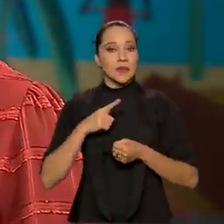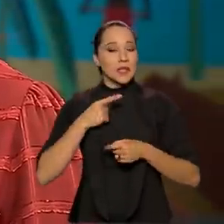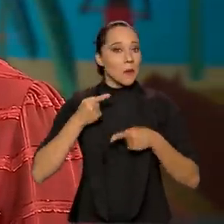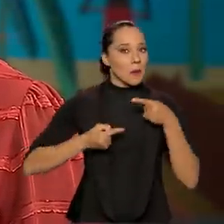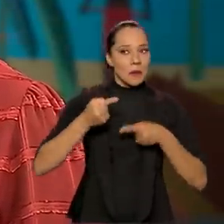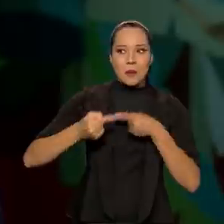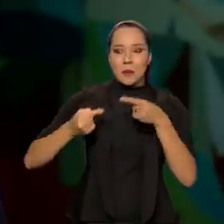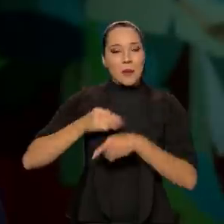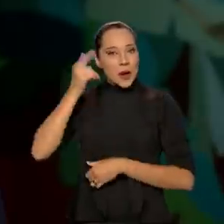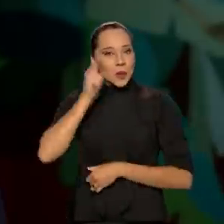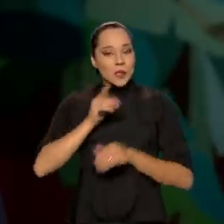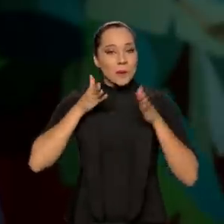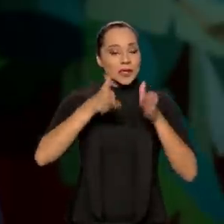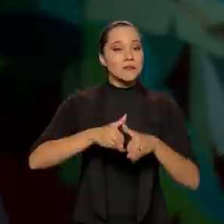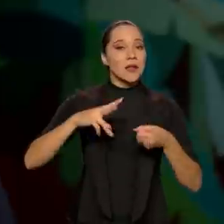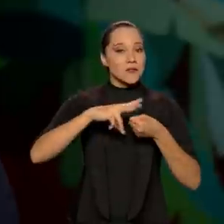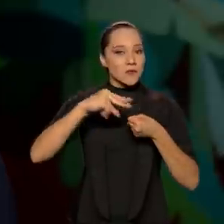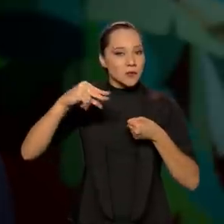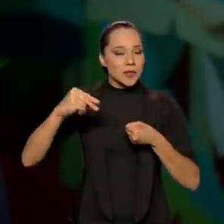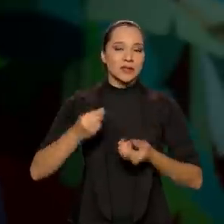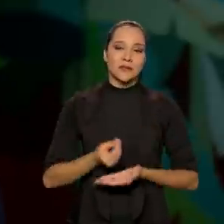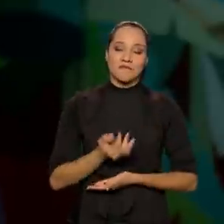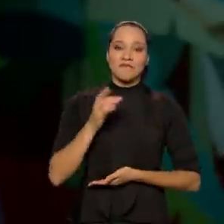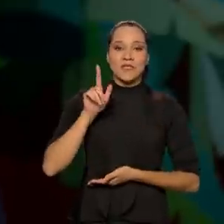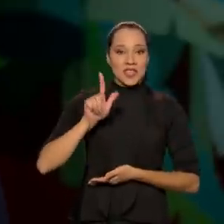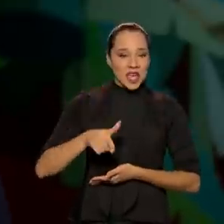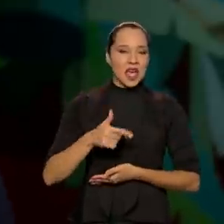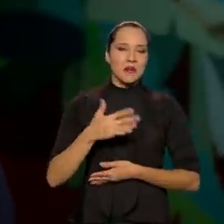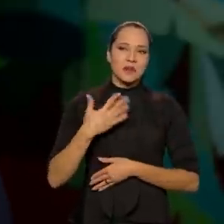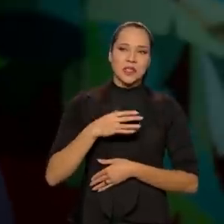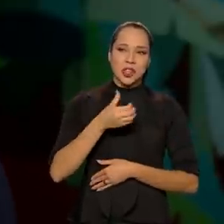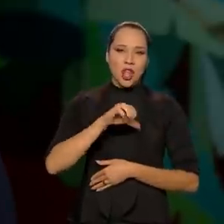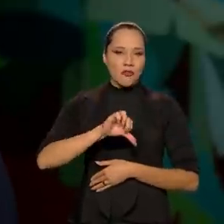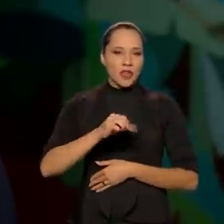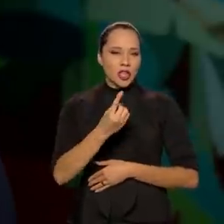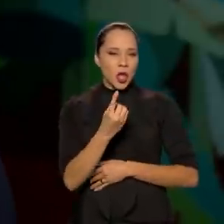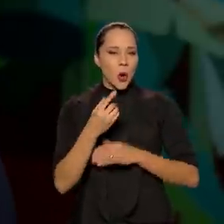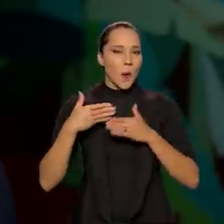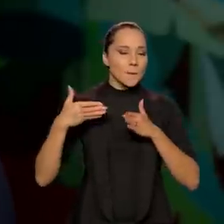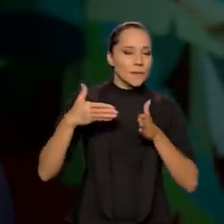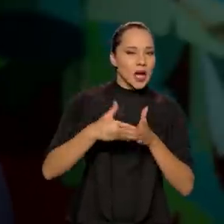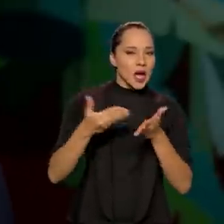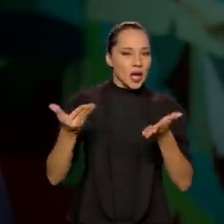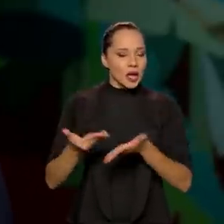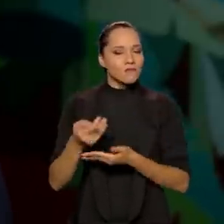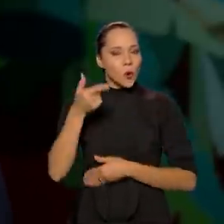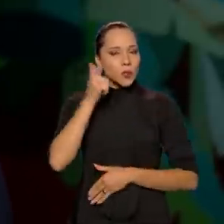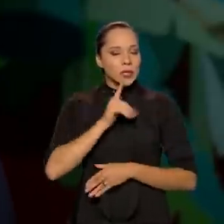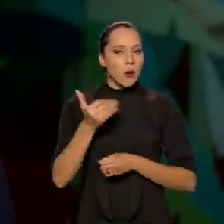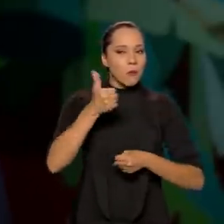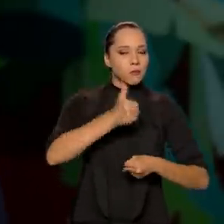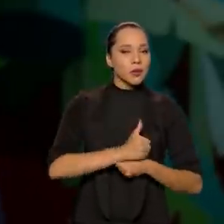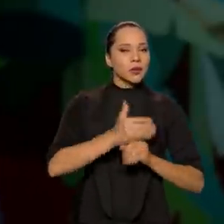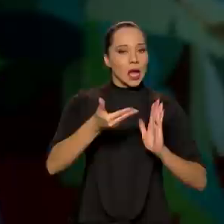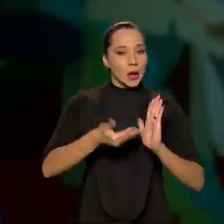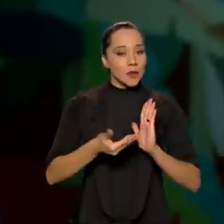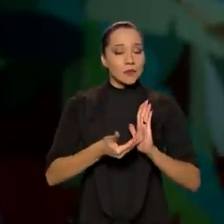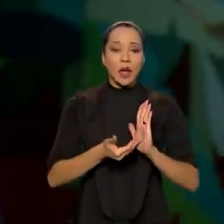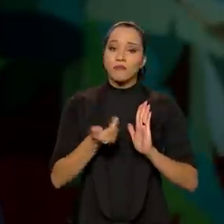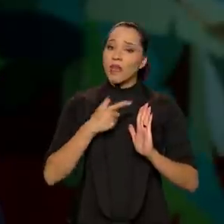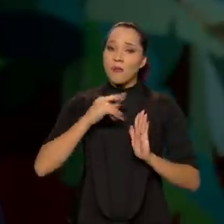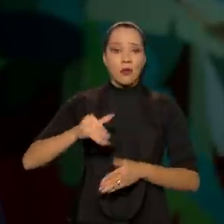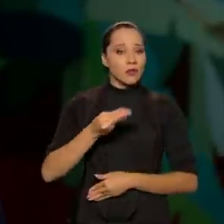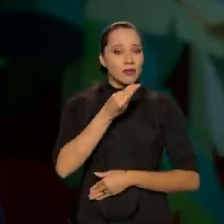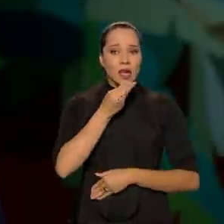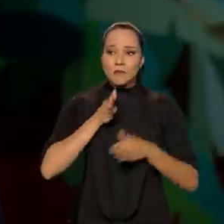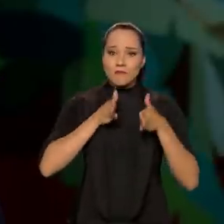você entrar na Voz do Brasil, porque era, naquela época, de 91 para cá, quando eu assumir a Câmara dos Deputados, uma maneira de você